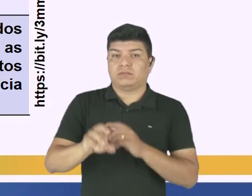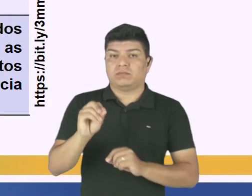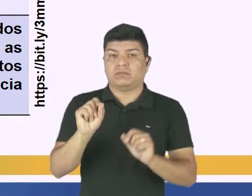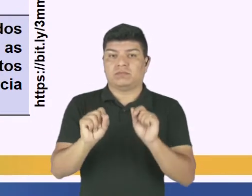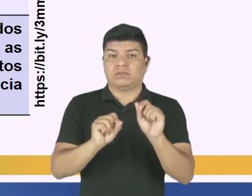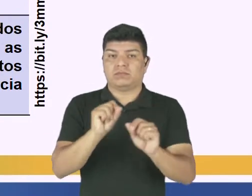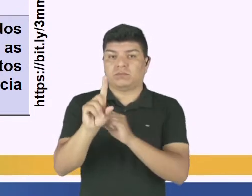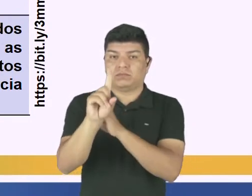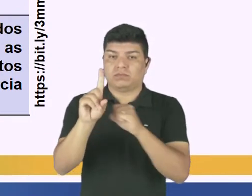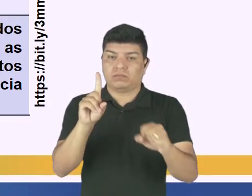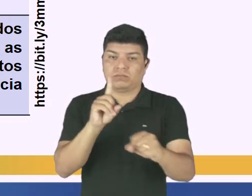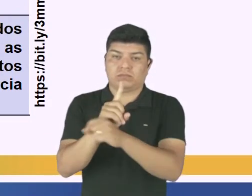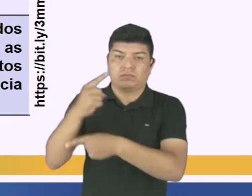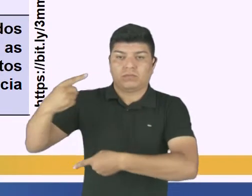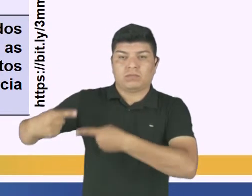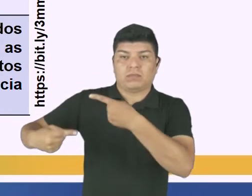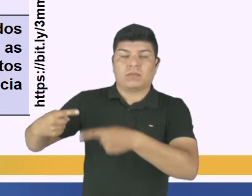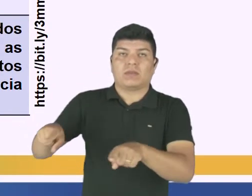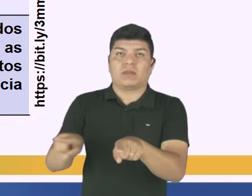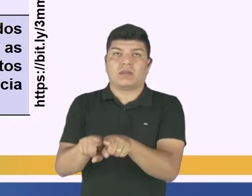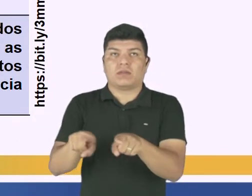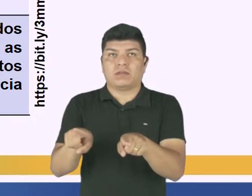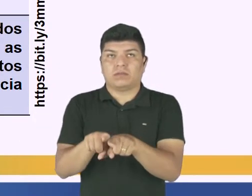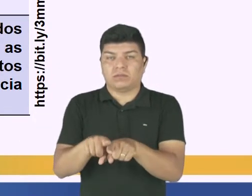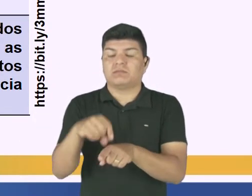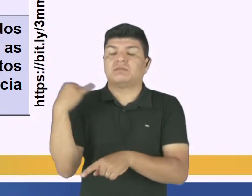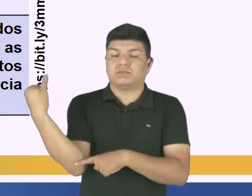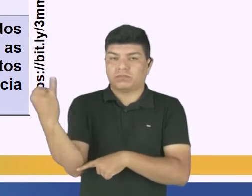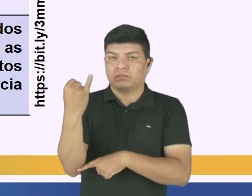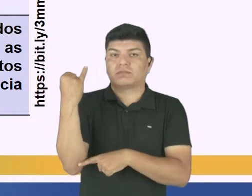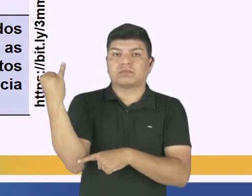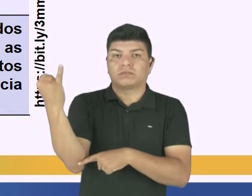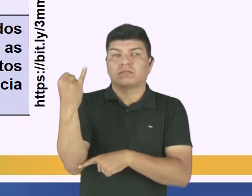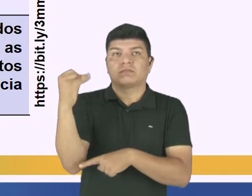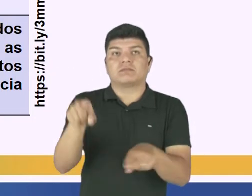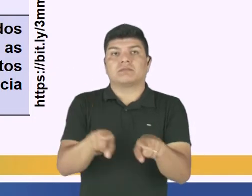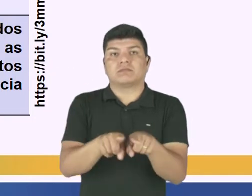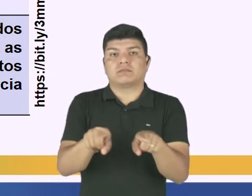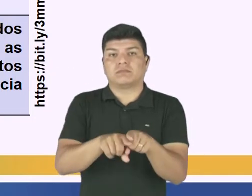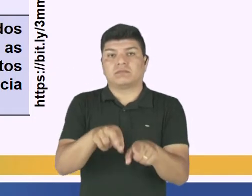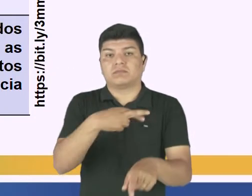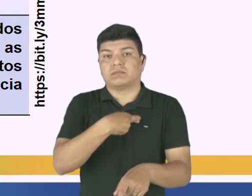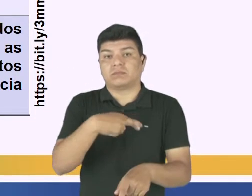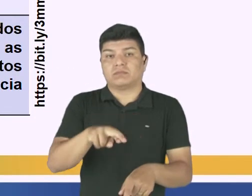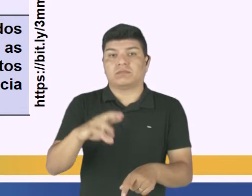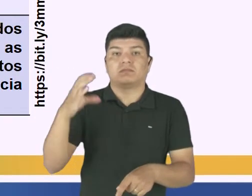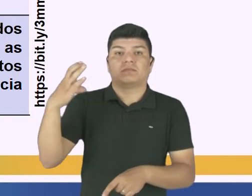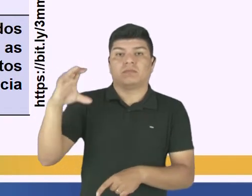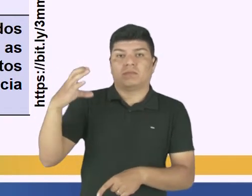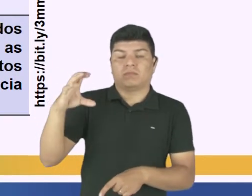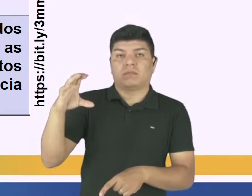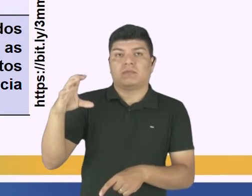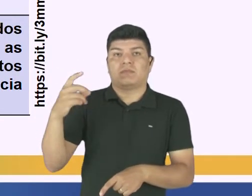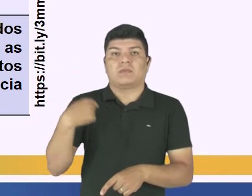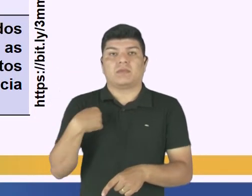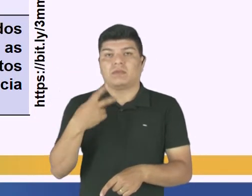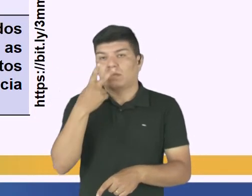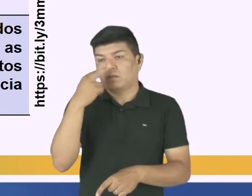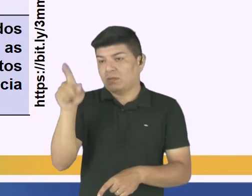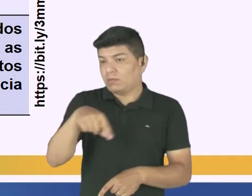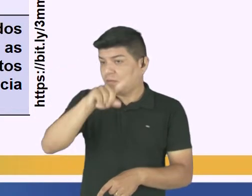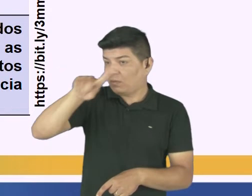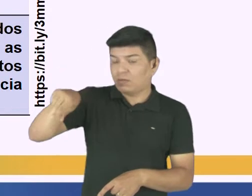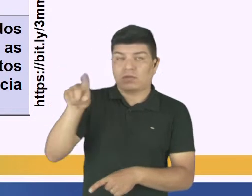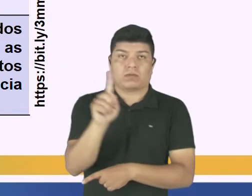agregação social e política, que é um fator muito importante. Temos a religião e ciência, que não se anulam. Então